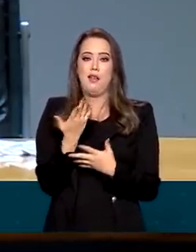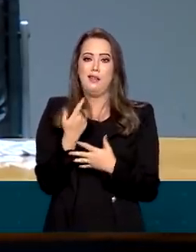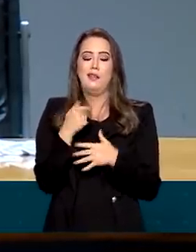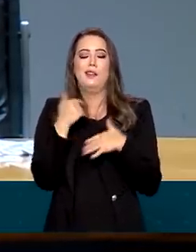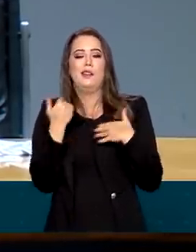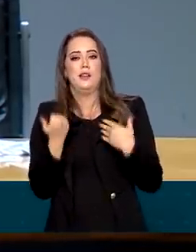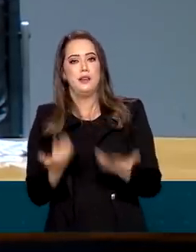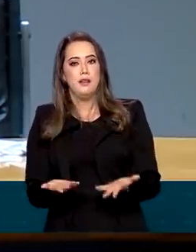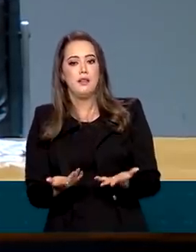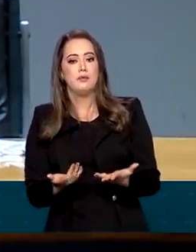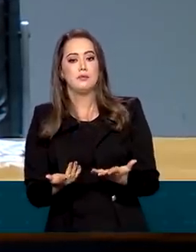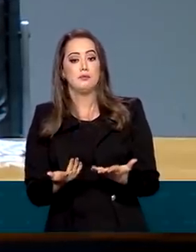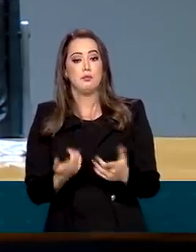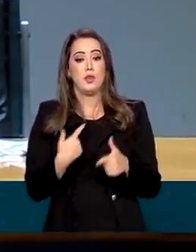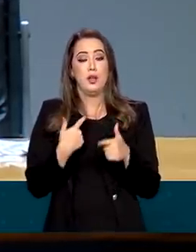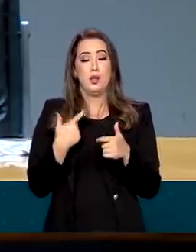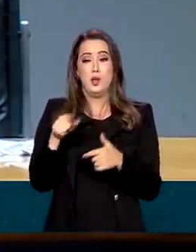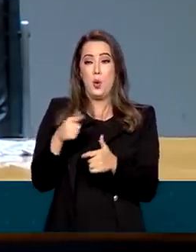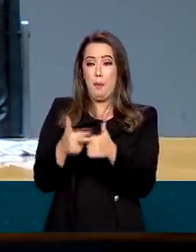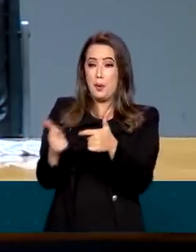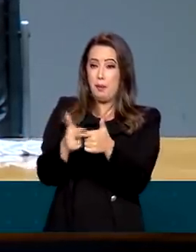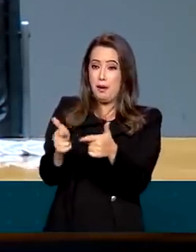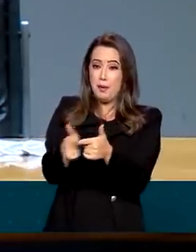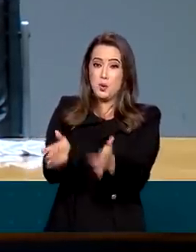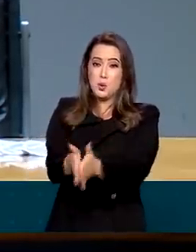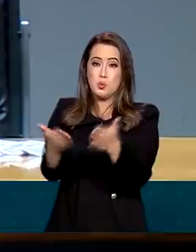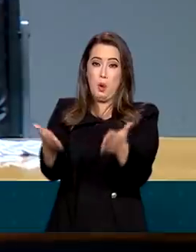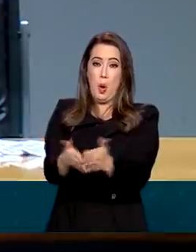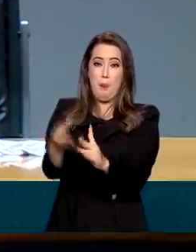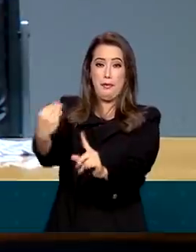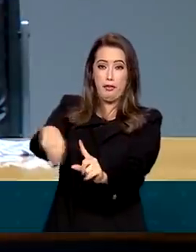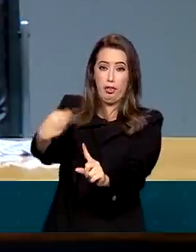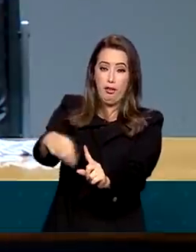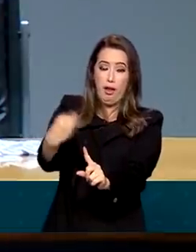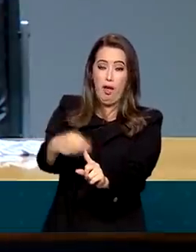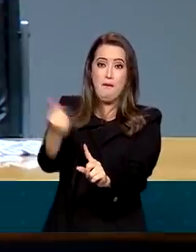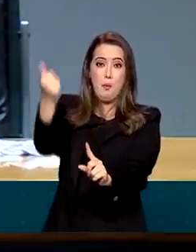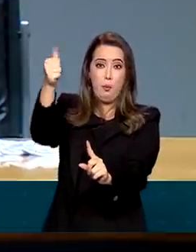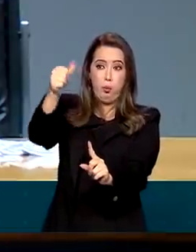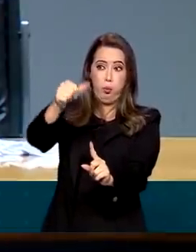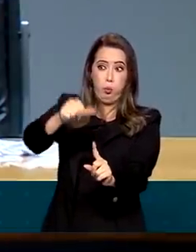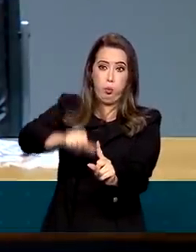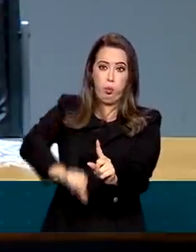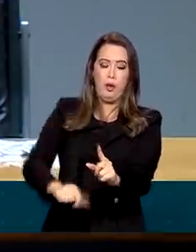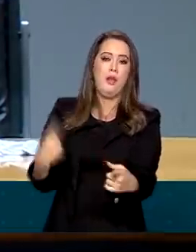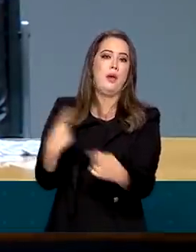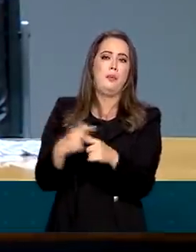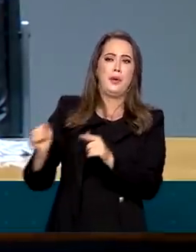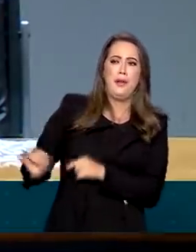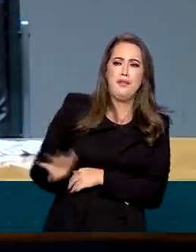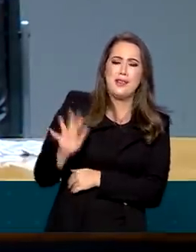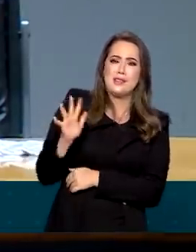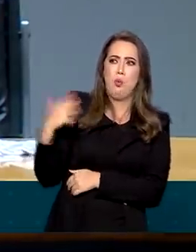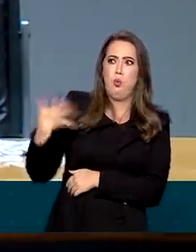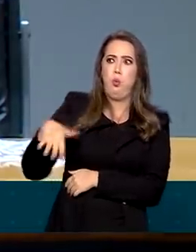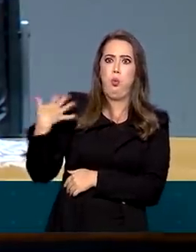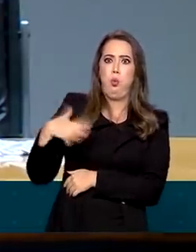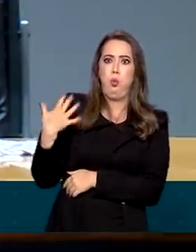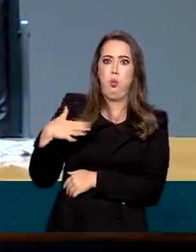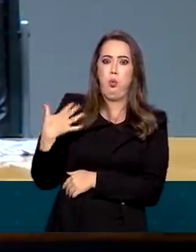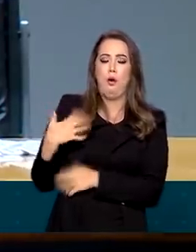situação dos mais frágeis piorou, porque a inflação, como disse o presidente, comida subiu, energia subiu,